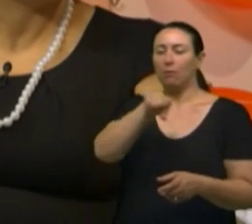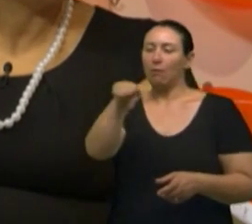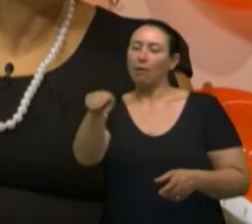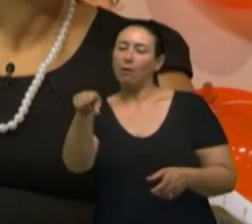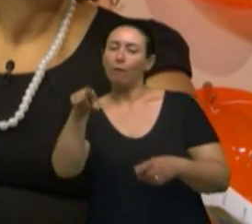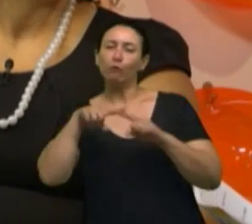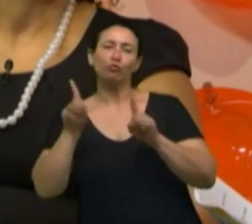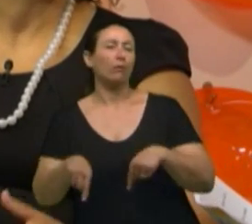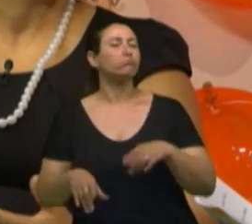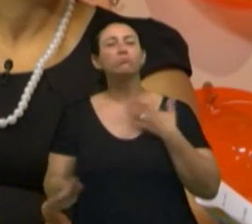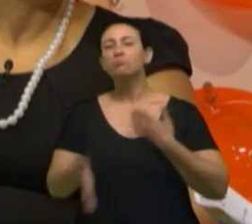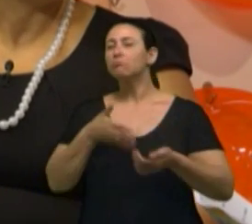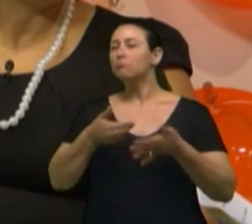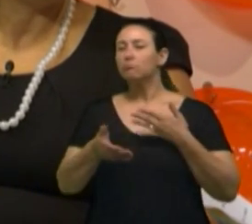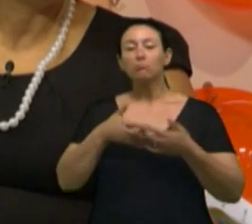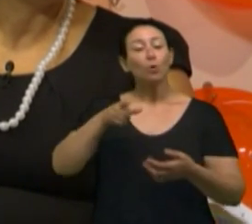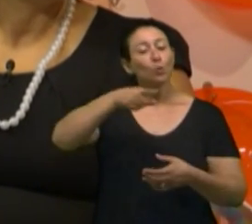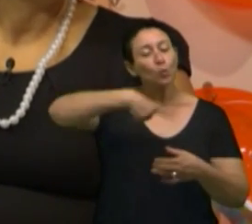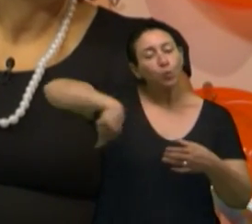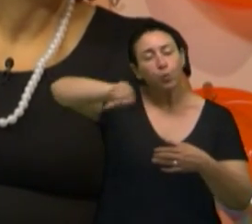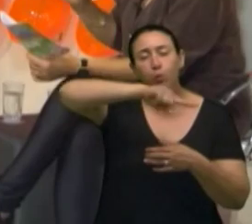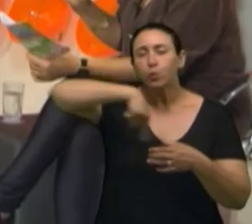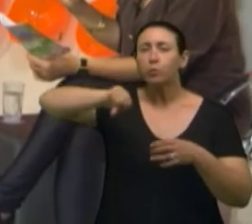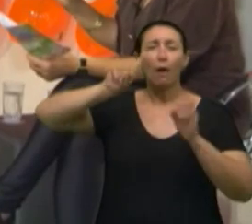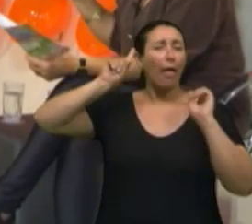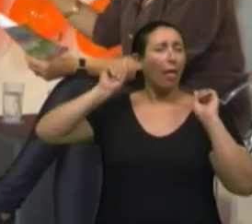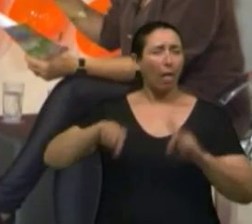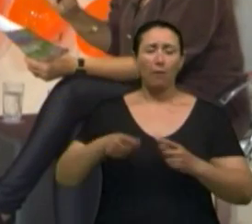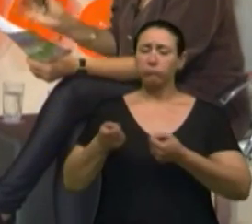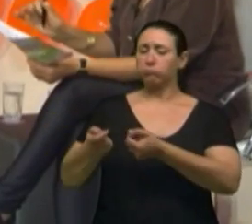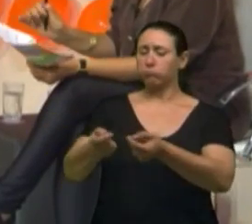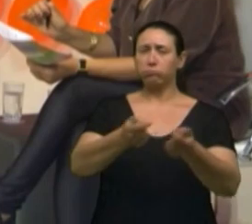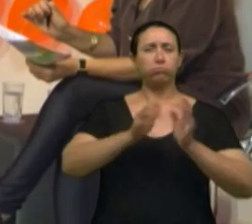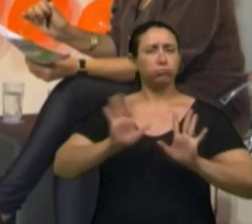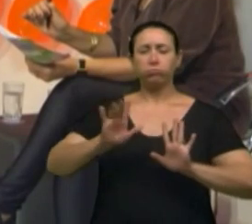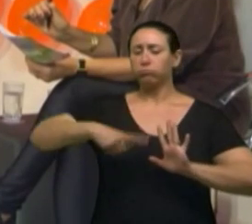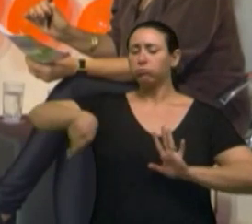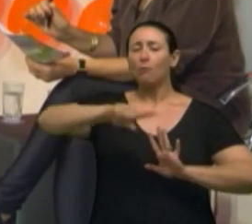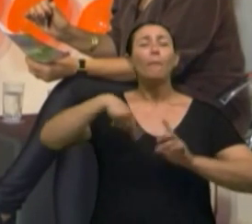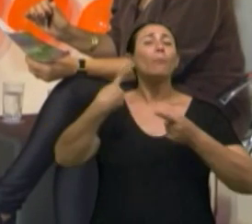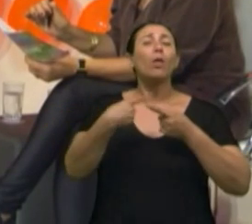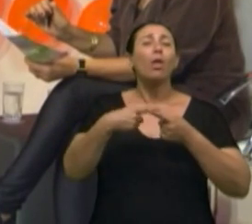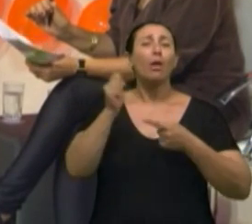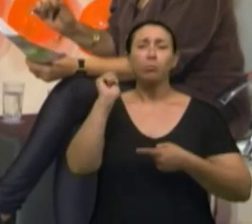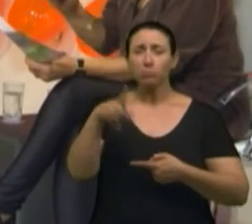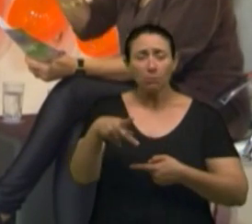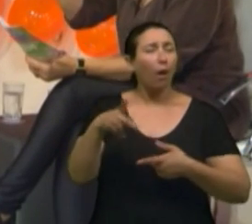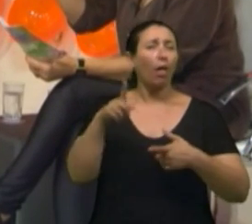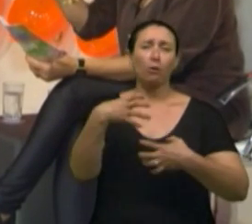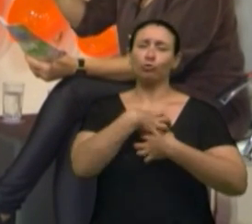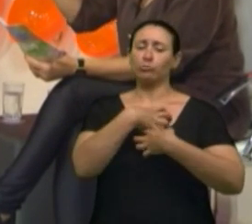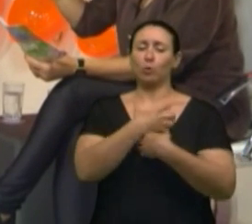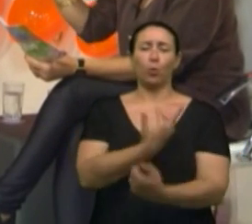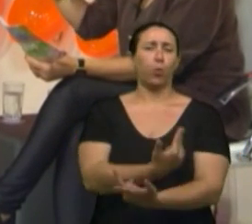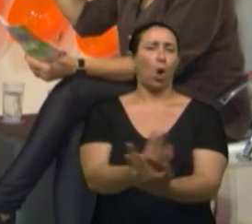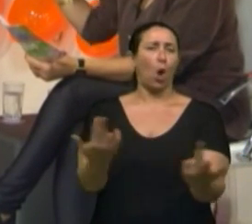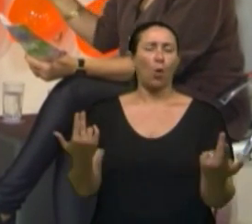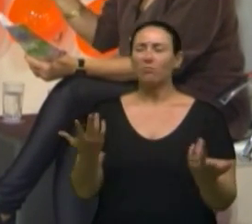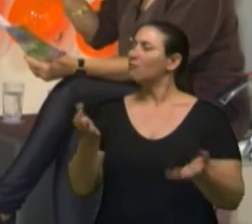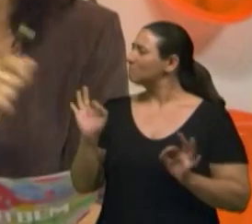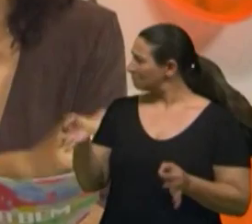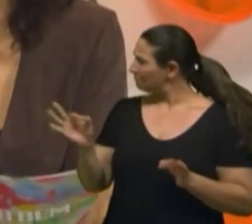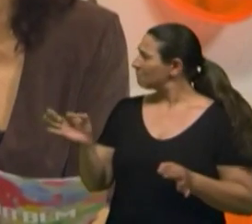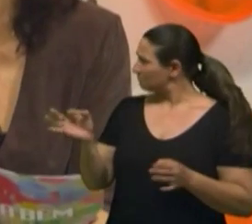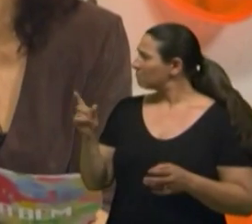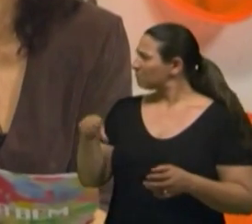ansiedade e precisam receber essas E isso é semelhante, essa ansiedade é semelhante, É semelhante. Com algumas diferenças,